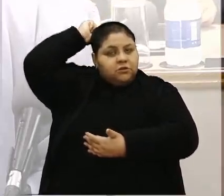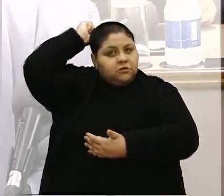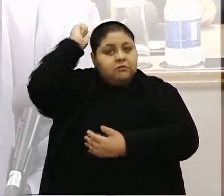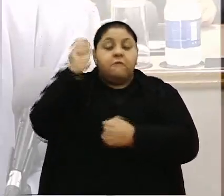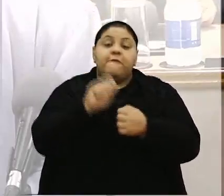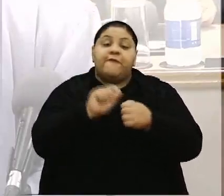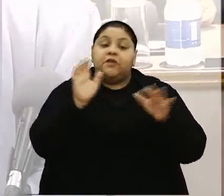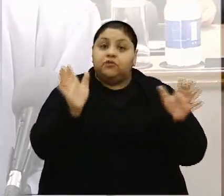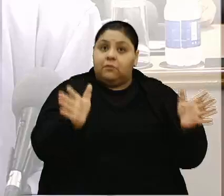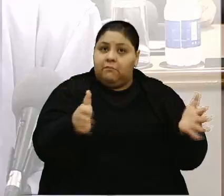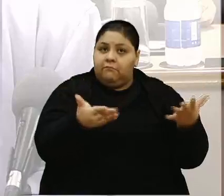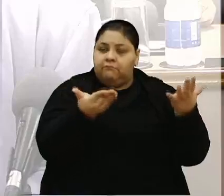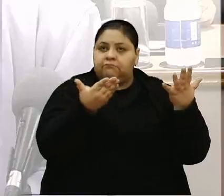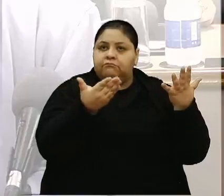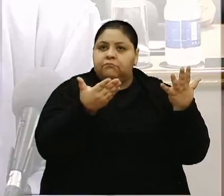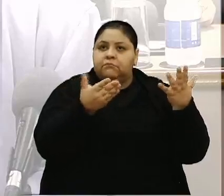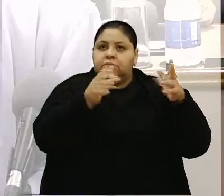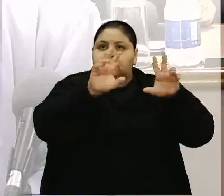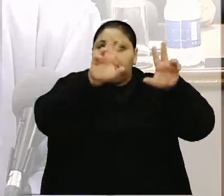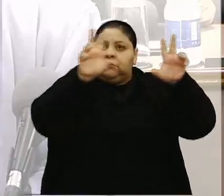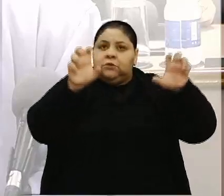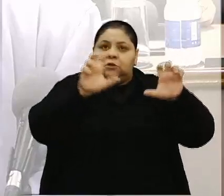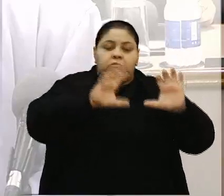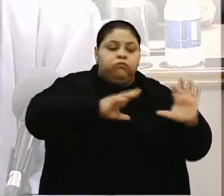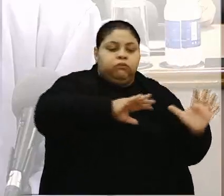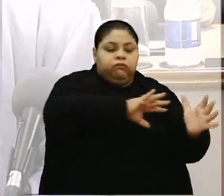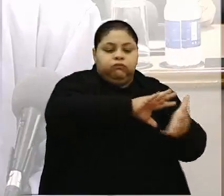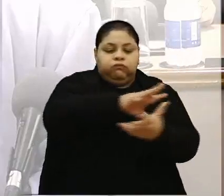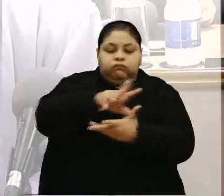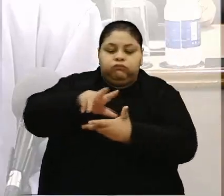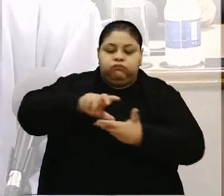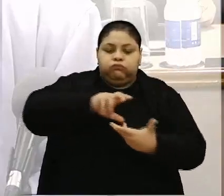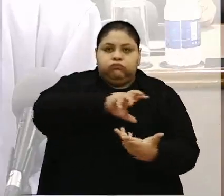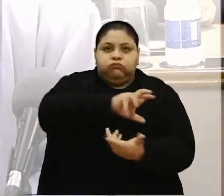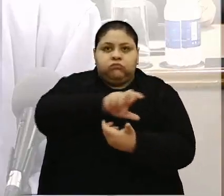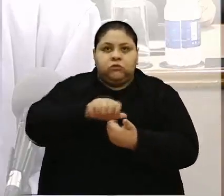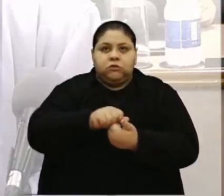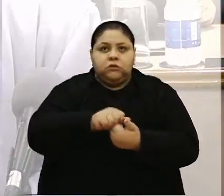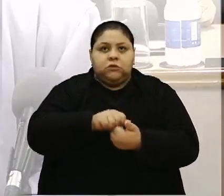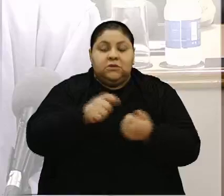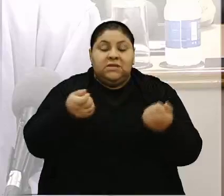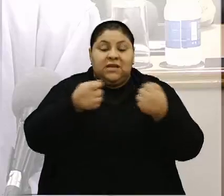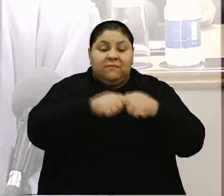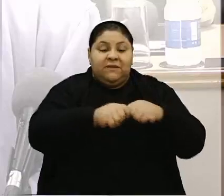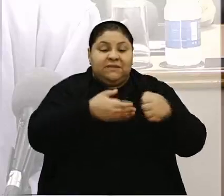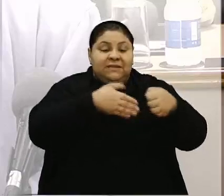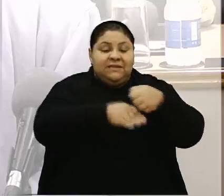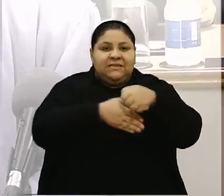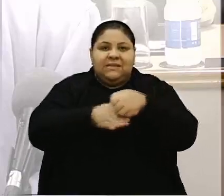evento sobre sustentabilidade e resiliência reflexões